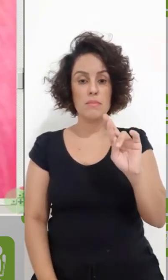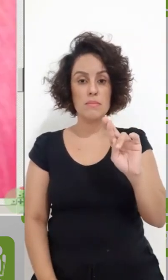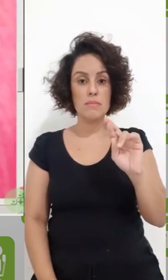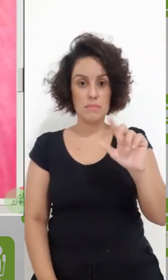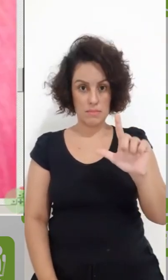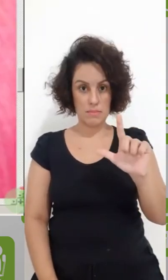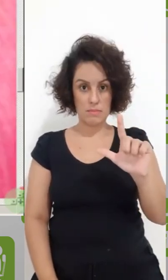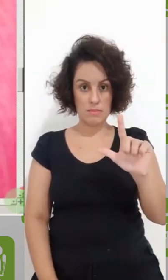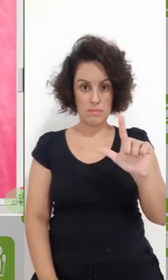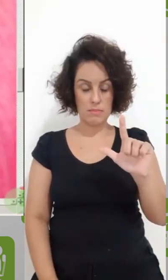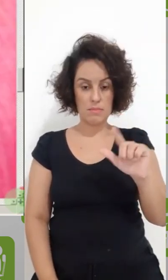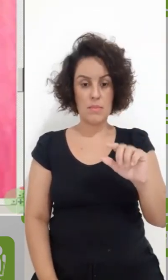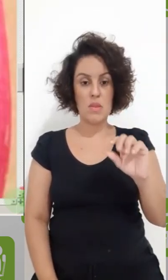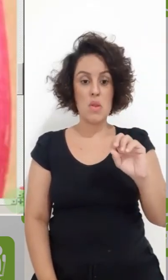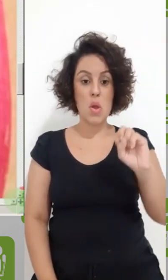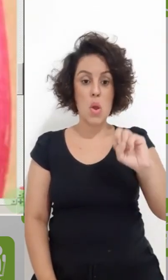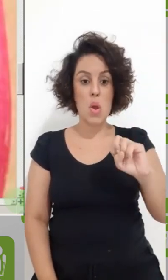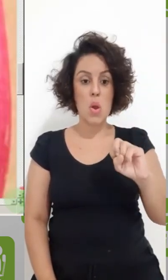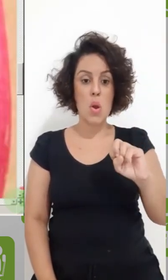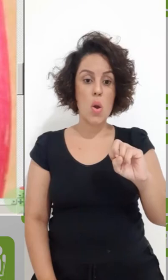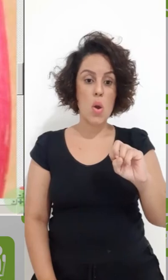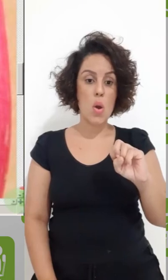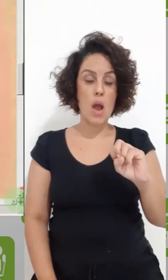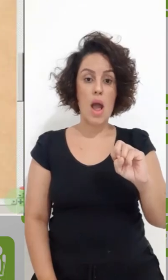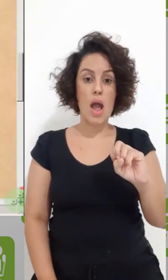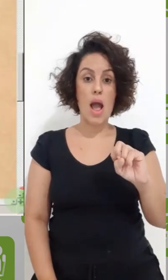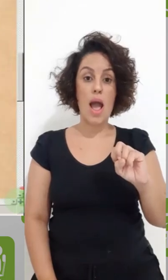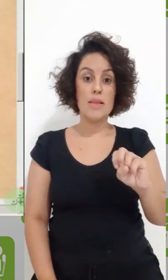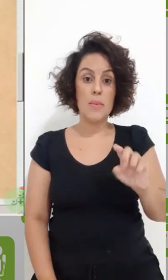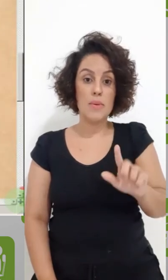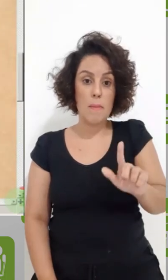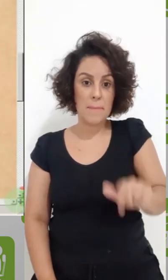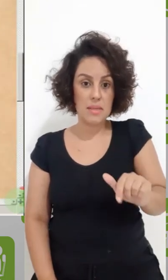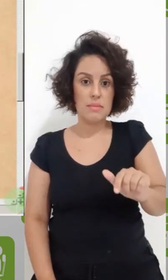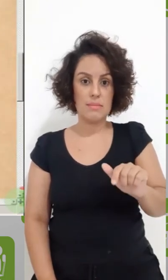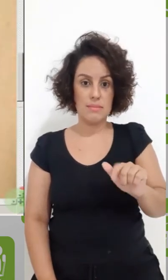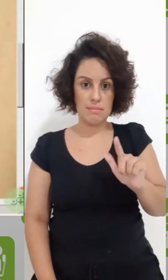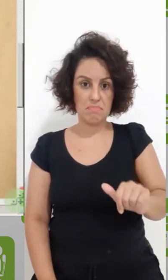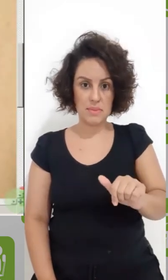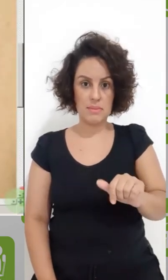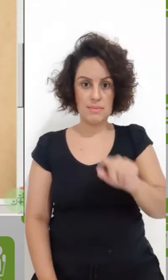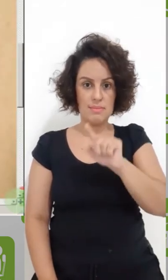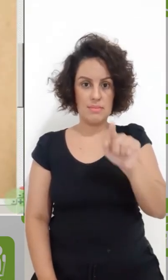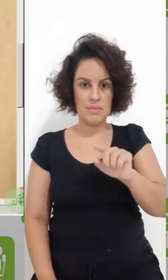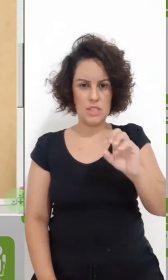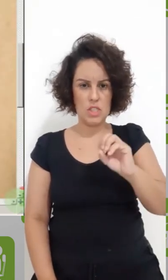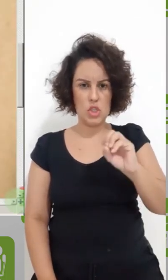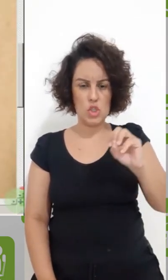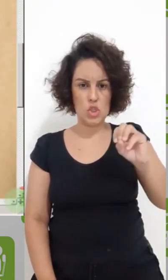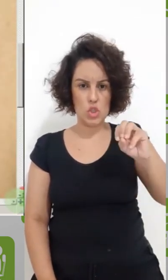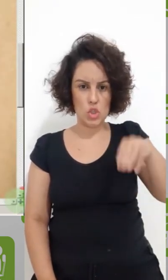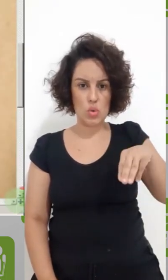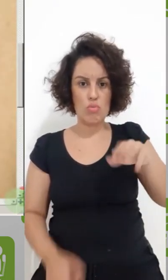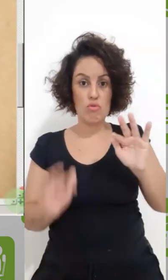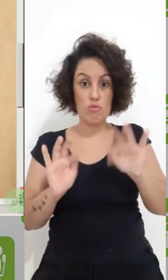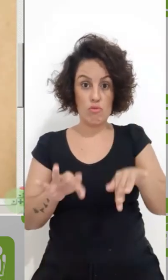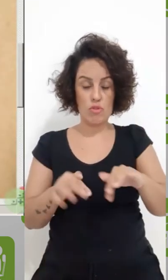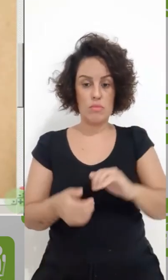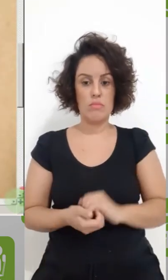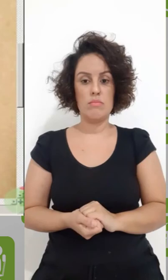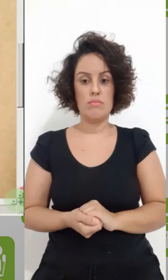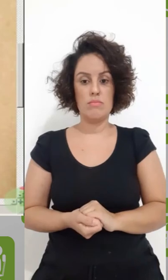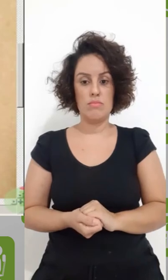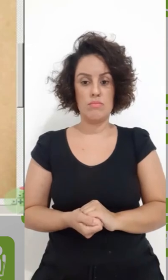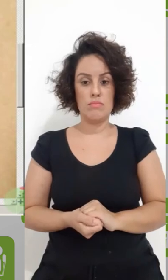e apertar o botão do mouse, que aí o zoom volta ao normal. Ou eu posso aqui usar na